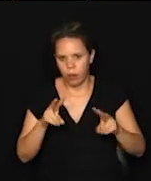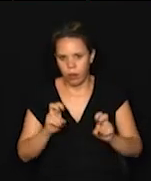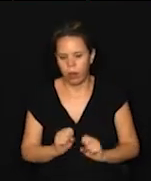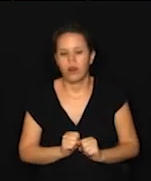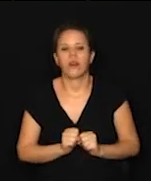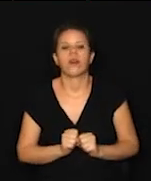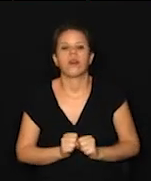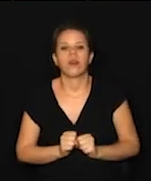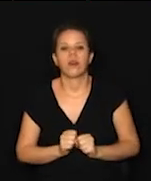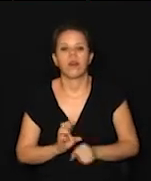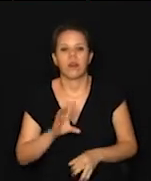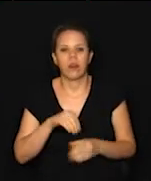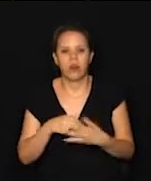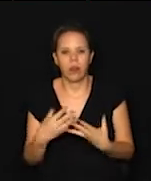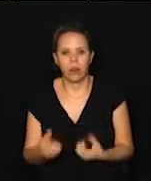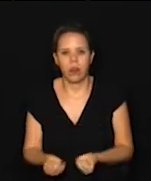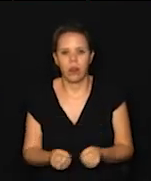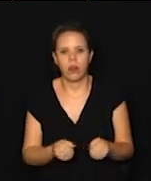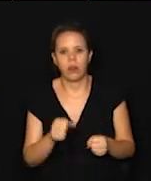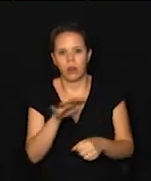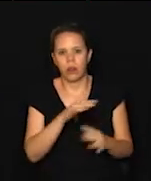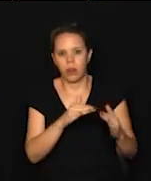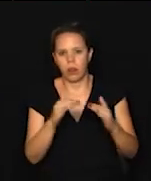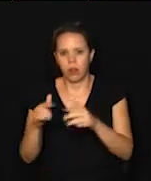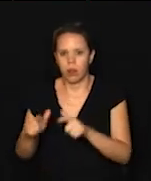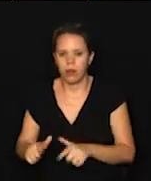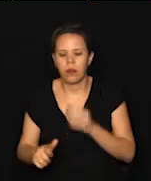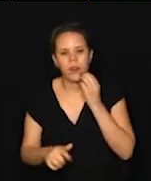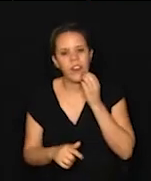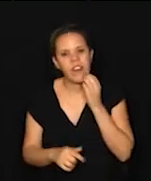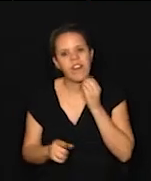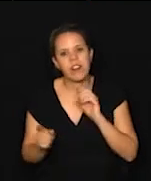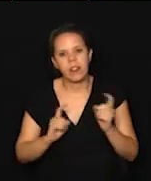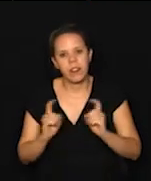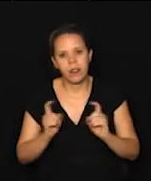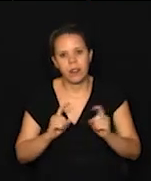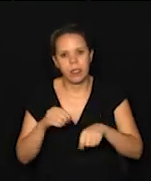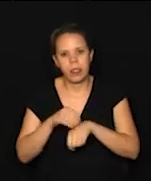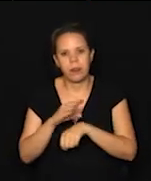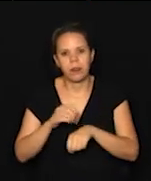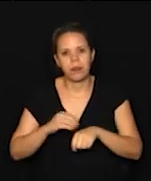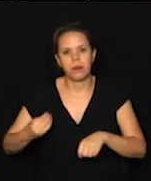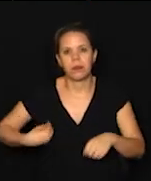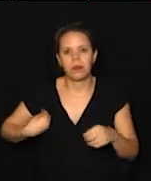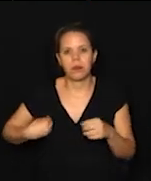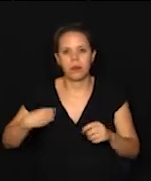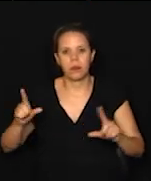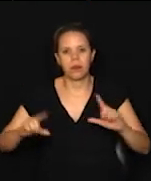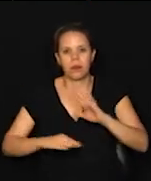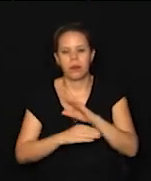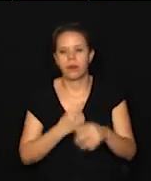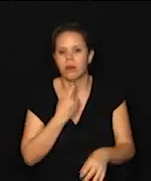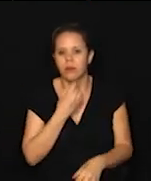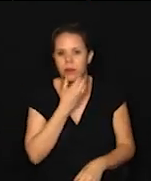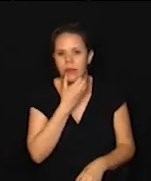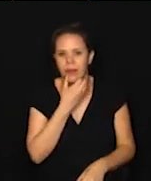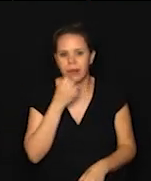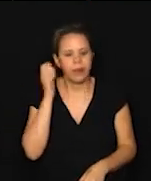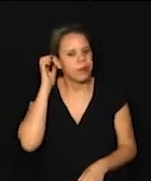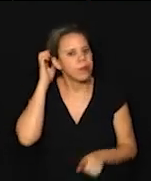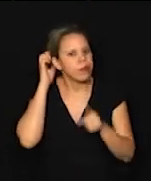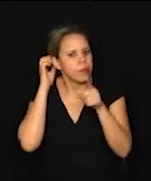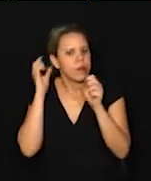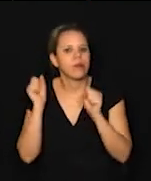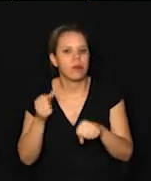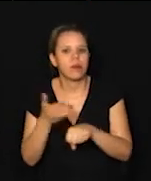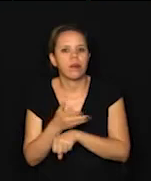da reintegração de posse de algumas áreas. Essa reunião será transmitida ao vivo pela TV Câmara Campinas e você